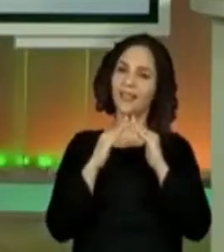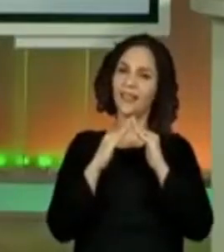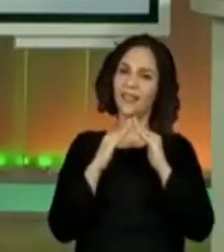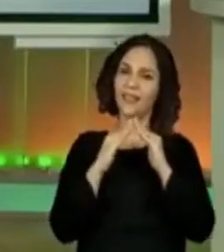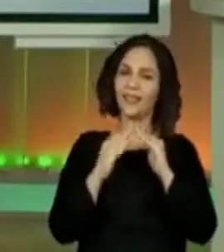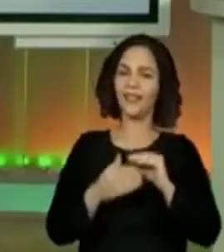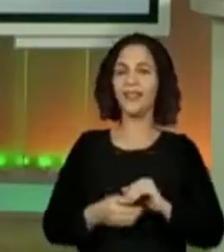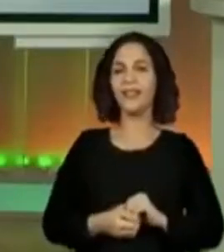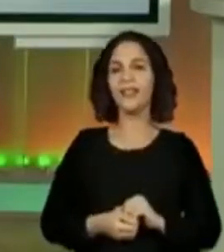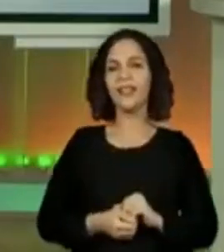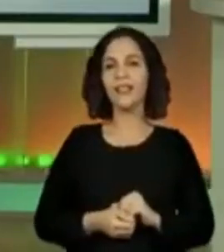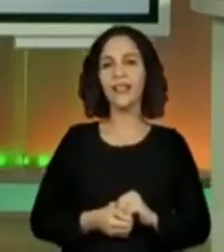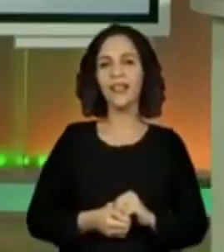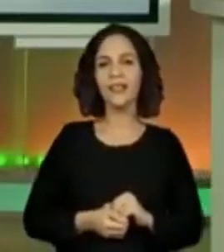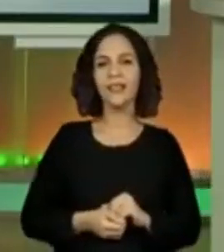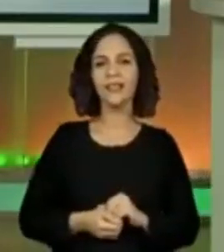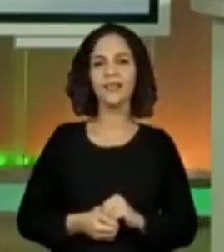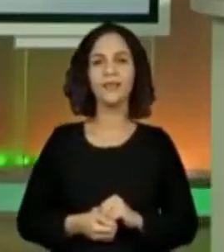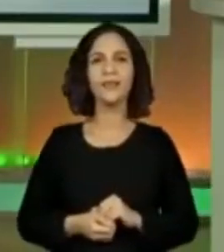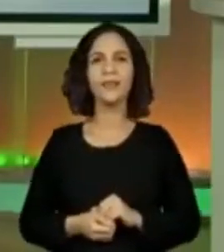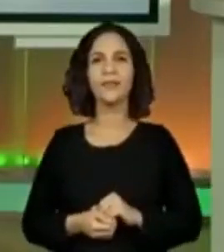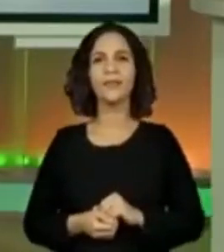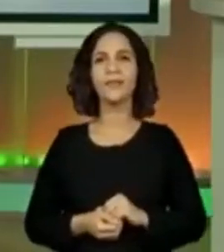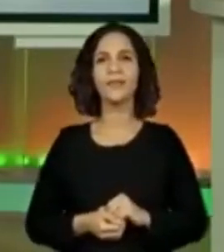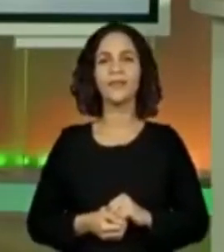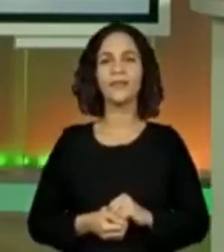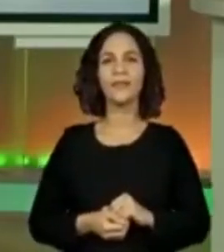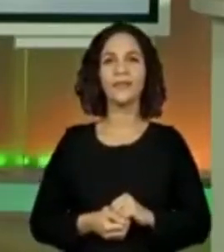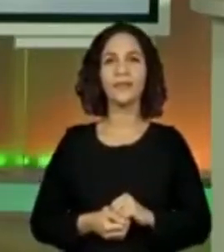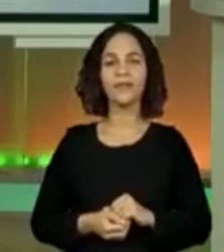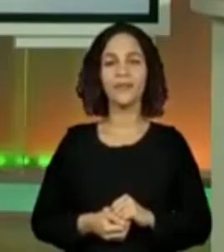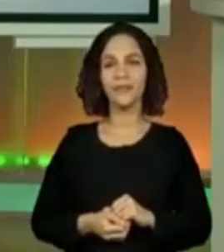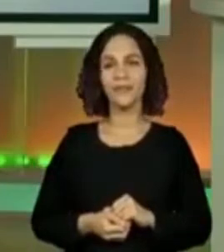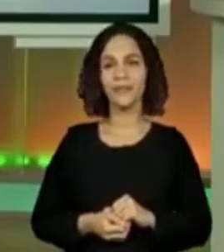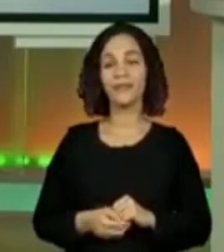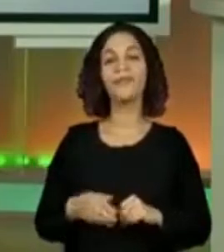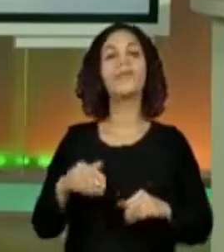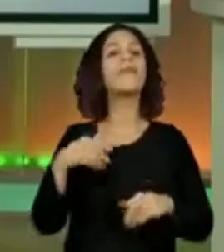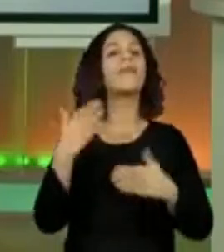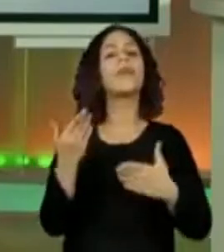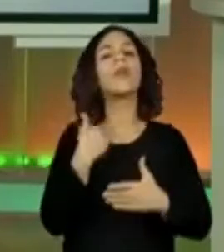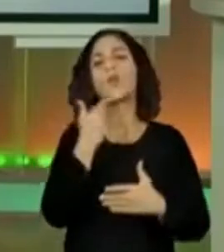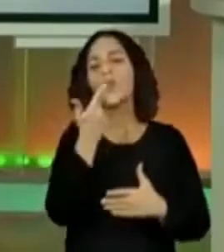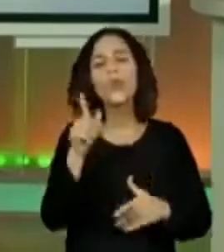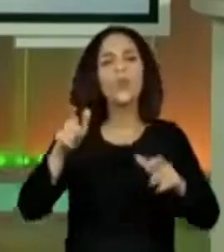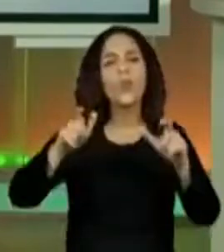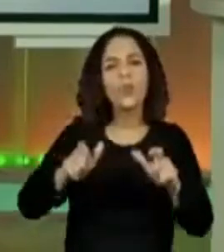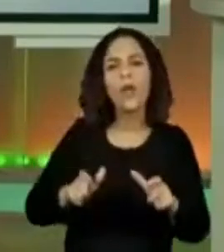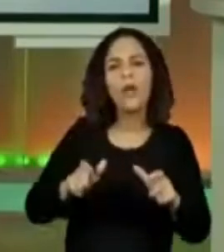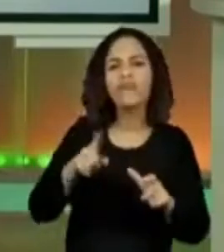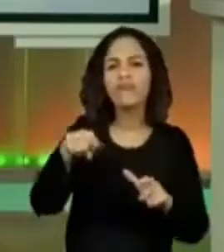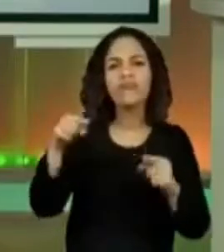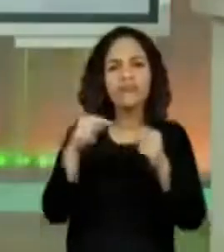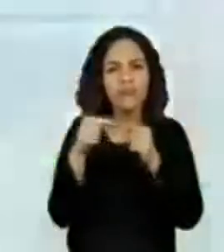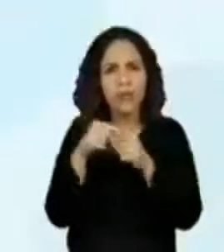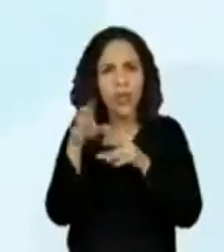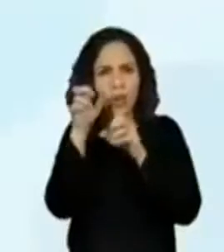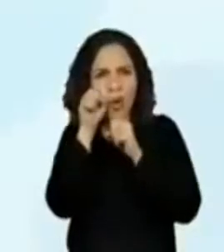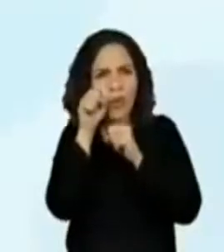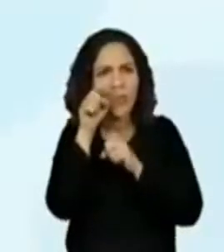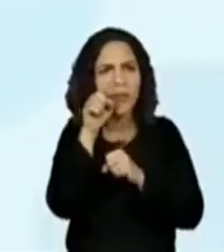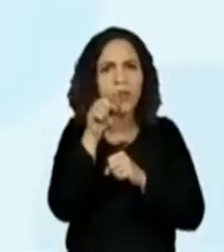na nossa casa, nós dormimos. Tem algum outro lugar dessas imagens que a gente também dorme?